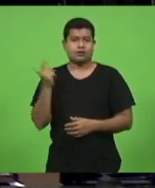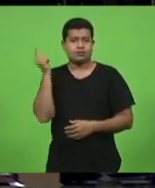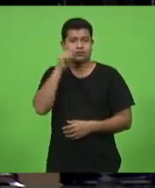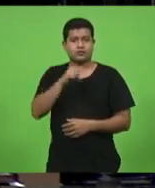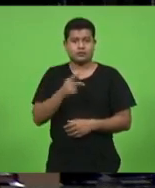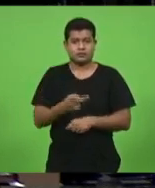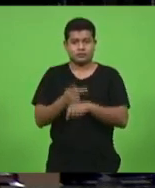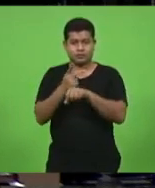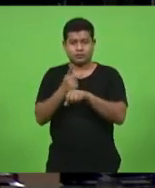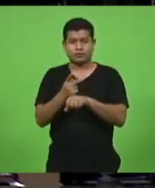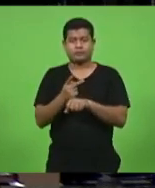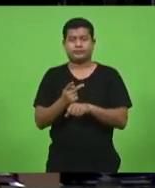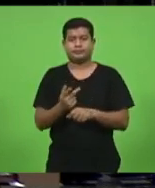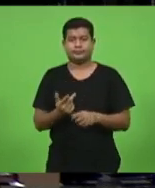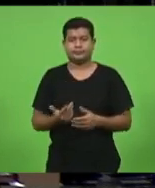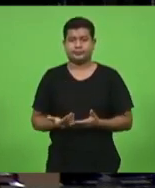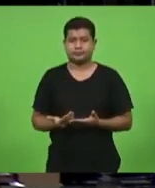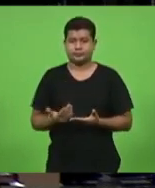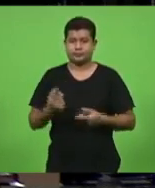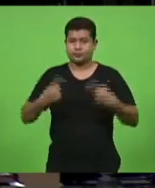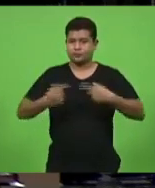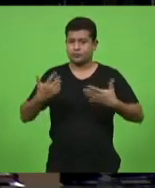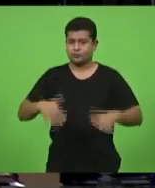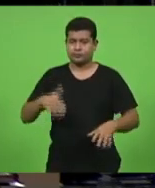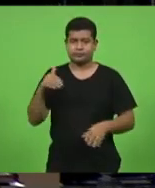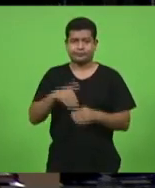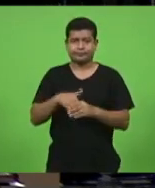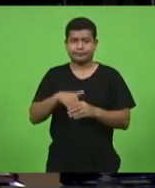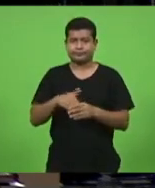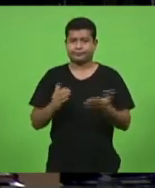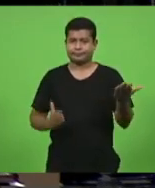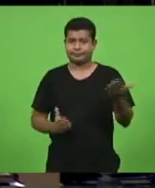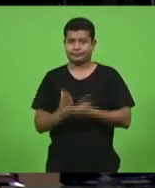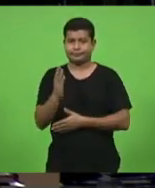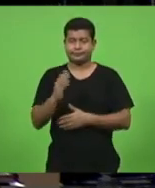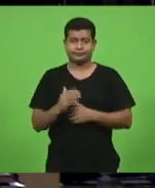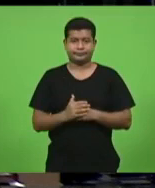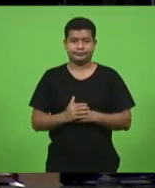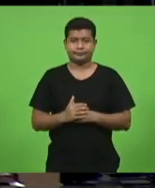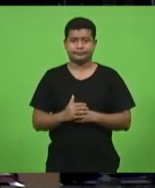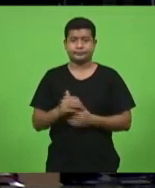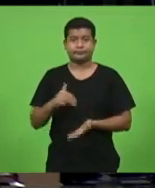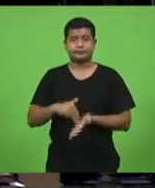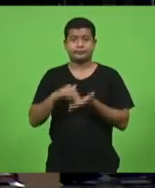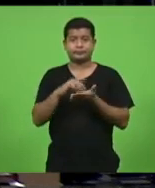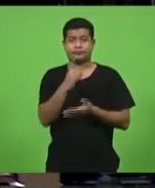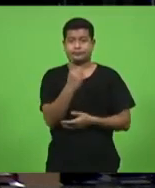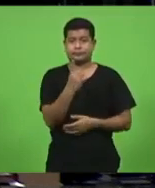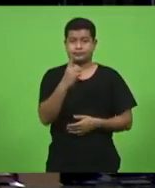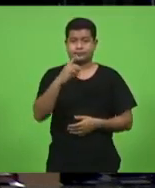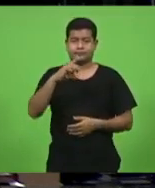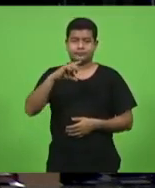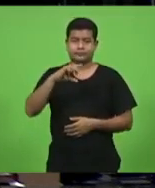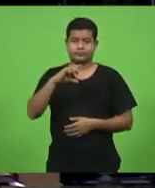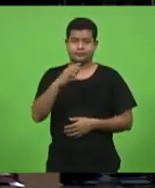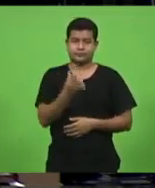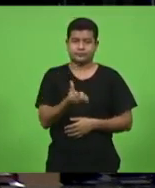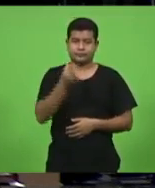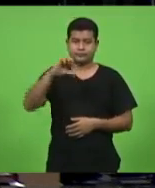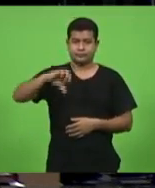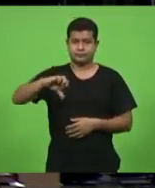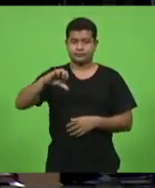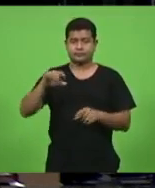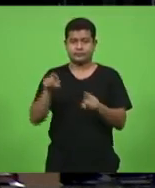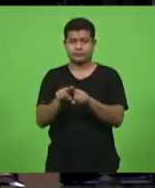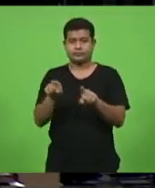to Work em discussão não havendo em votação está aprovado a moção 169 faz referência do